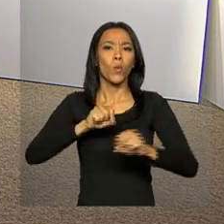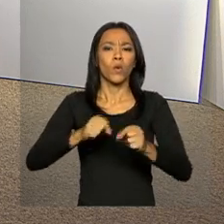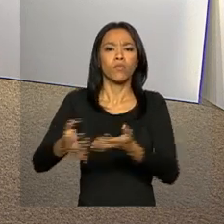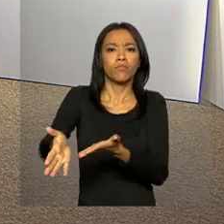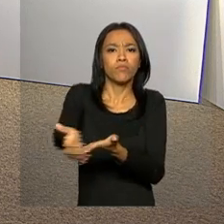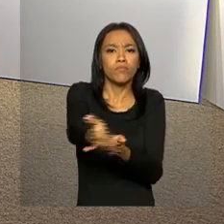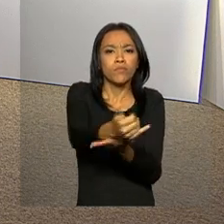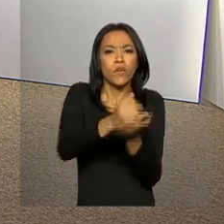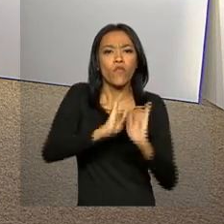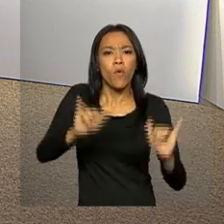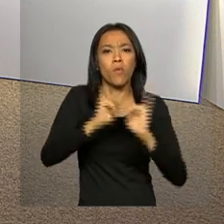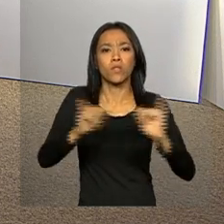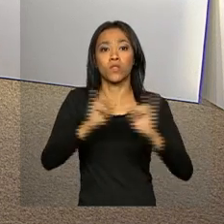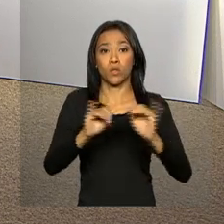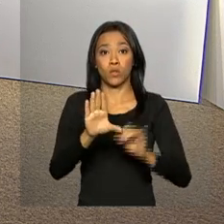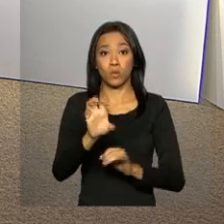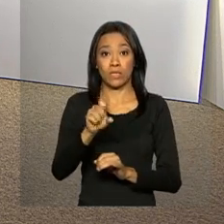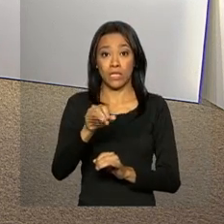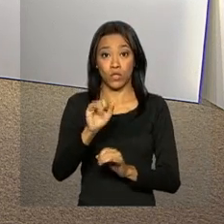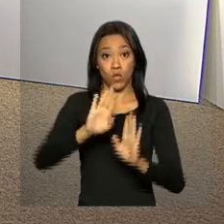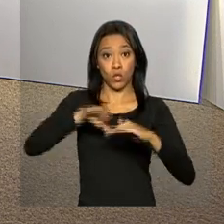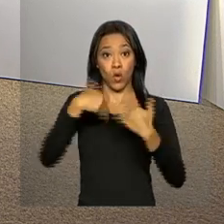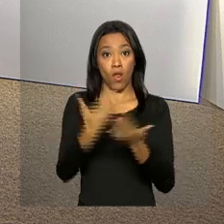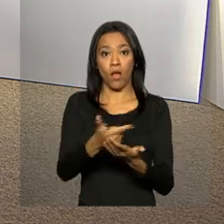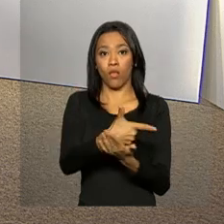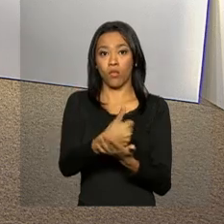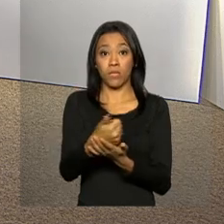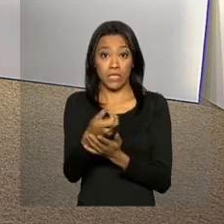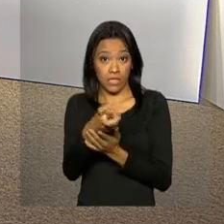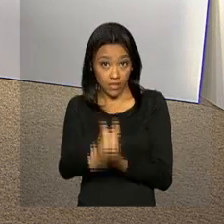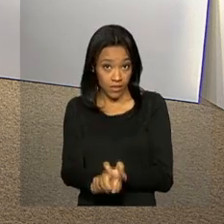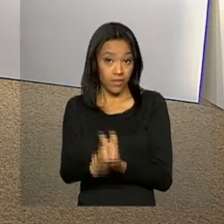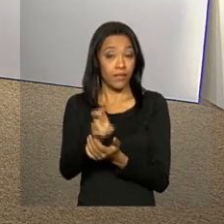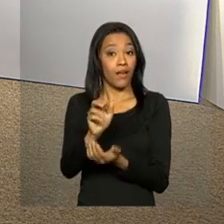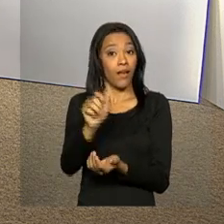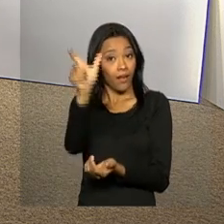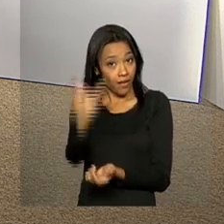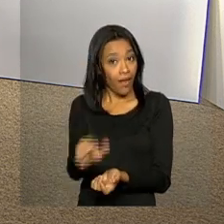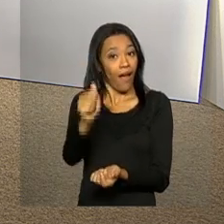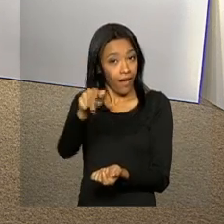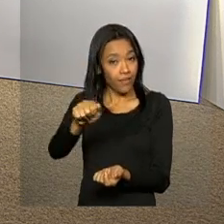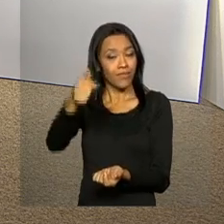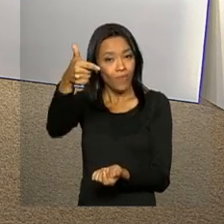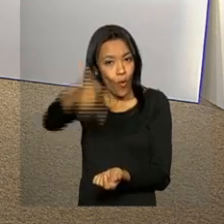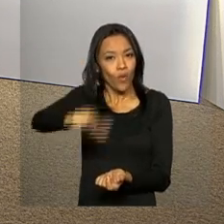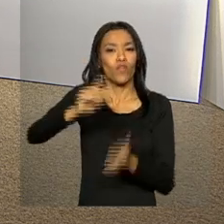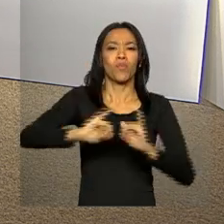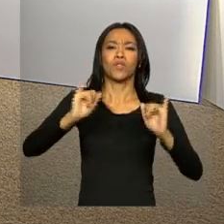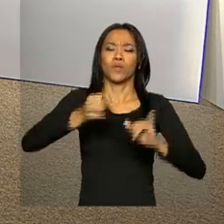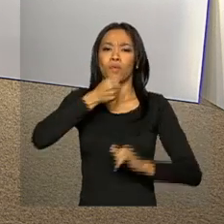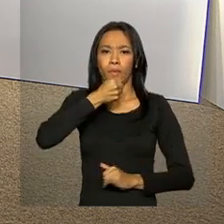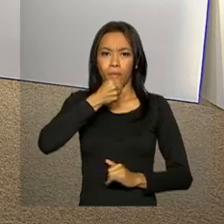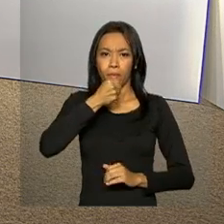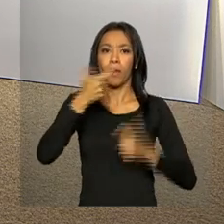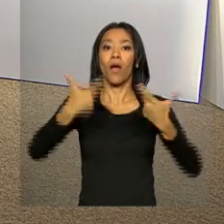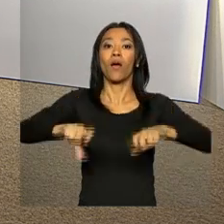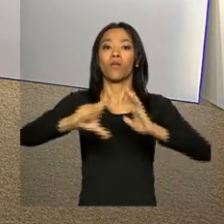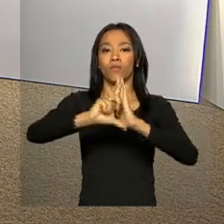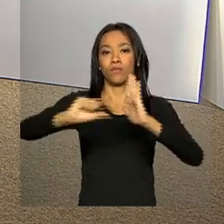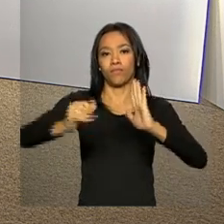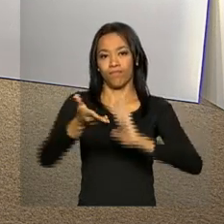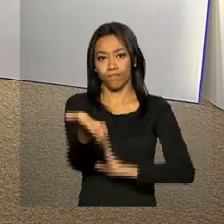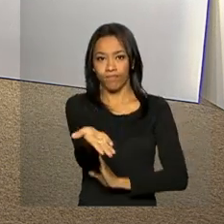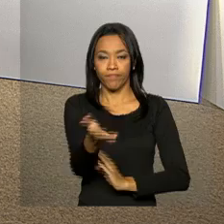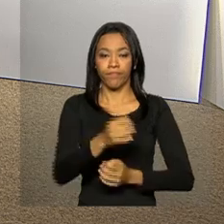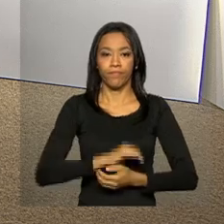segunda etapa do Censo Escolar de 2015. Ana Gabriela Salles, de novo, tem as informações ao vivo do Palácio do Planalto. Ana.